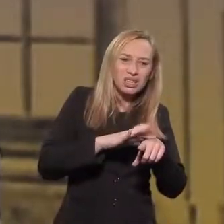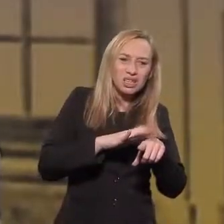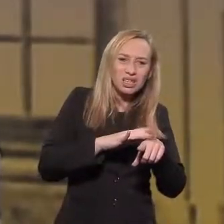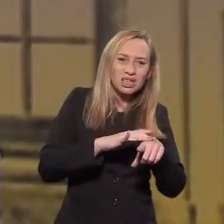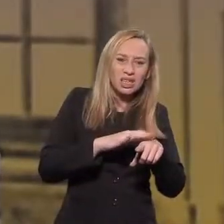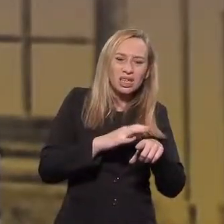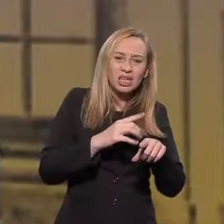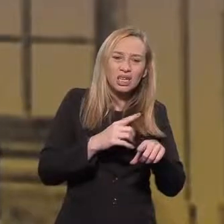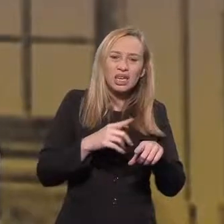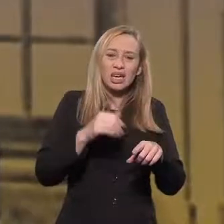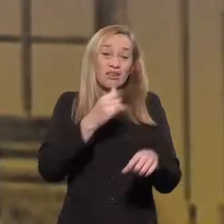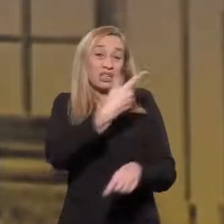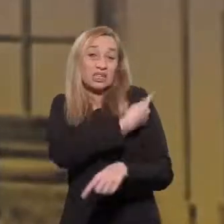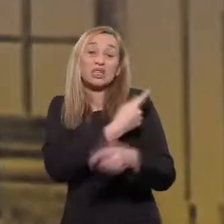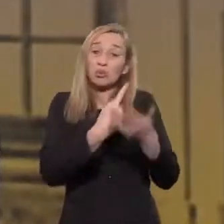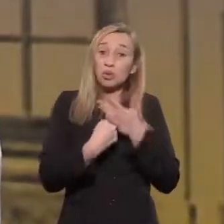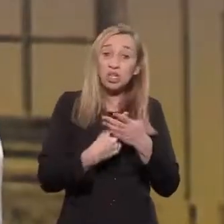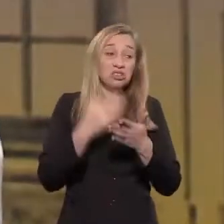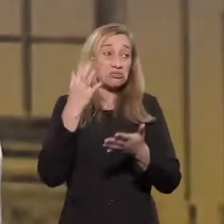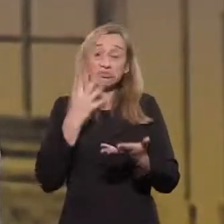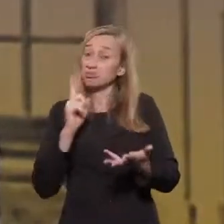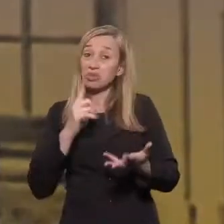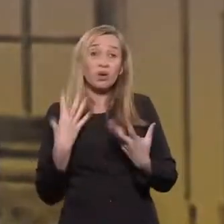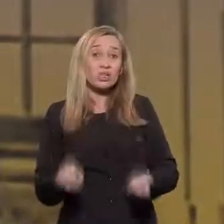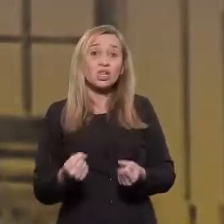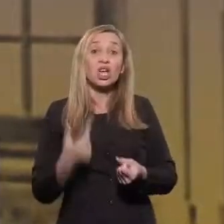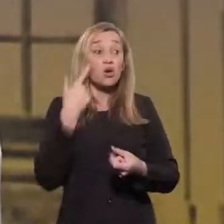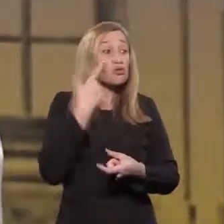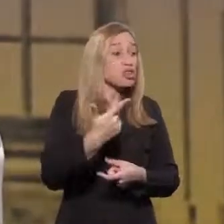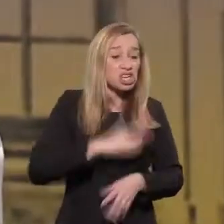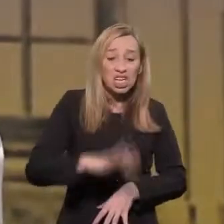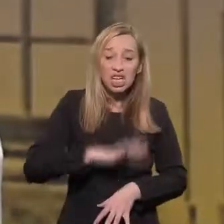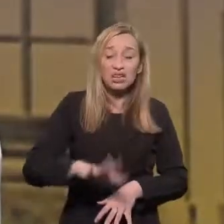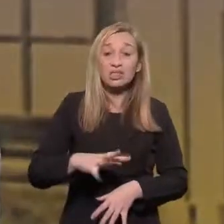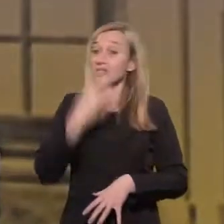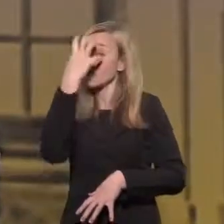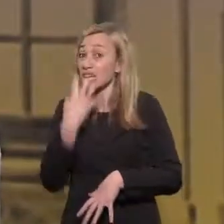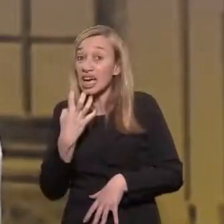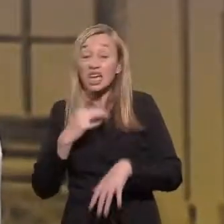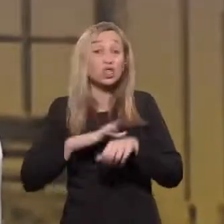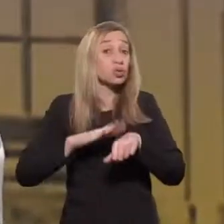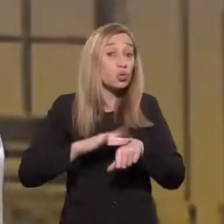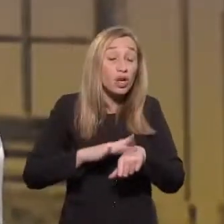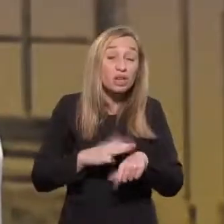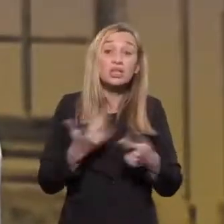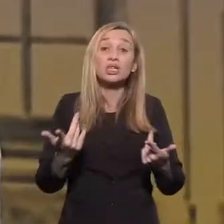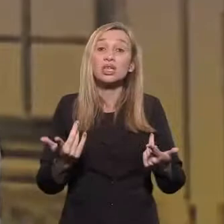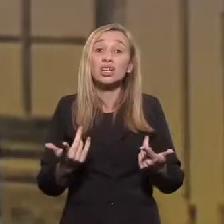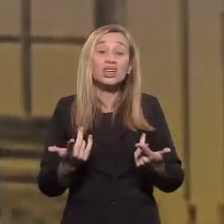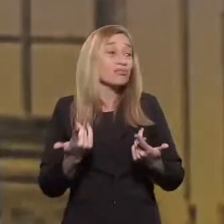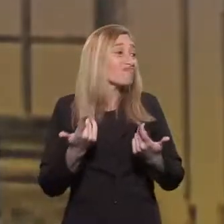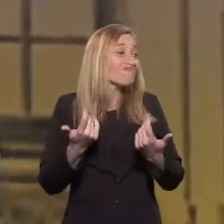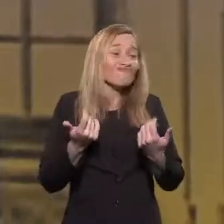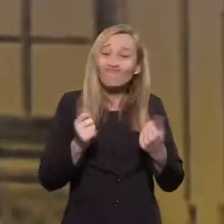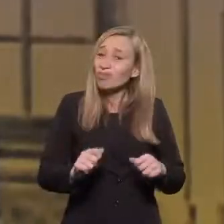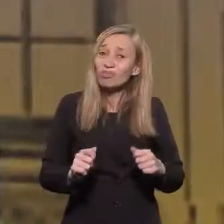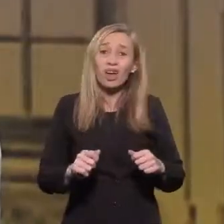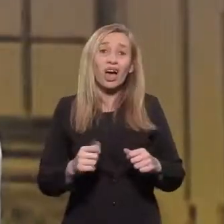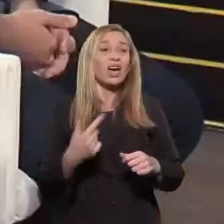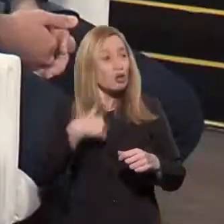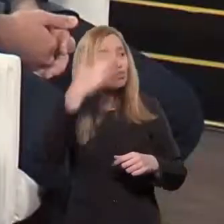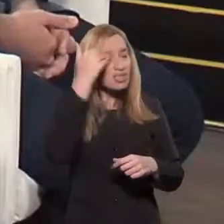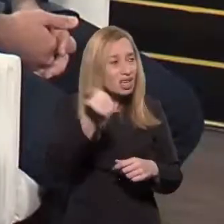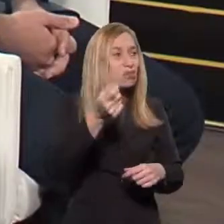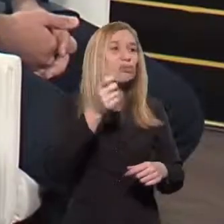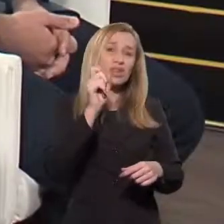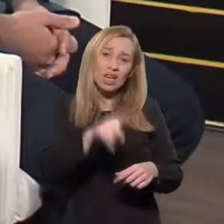não dá. Eu não aceito, não consigo. Eu vivi casos de sarampo, eu vi crianças graves, vi casos graves de difteria. Não dá. Eu sei o que